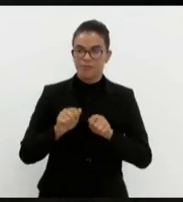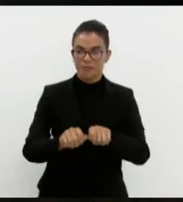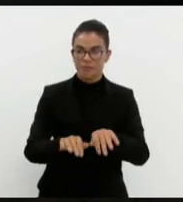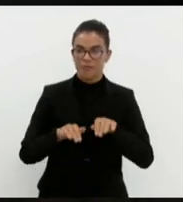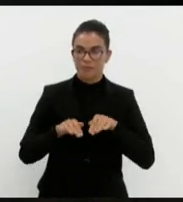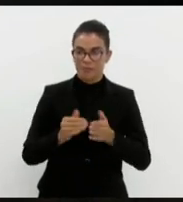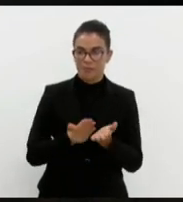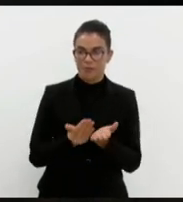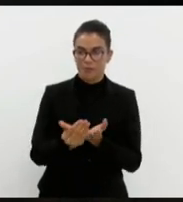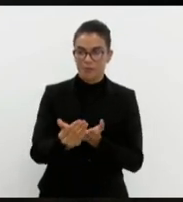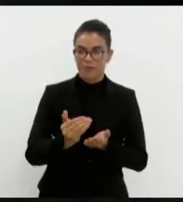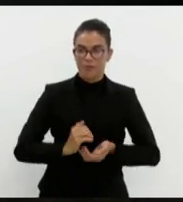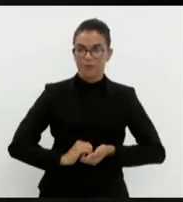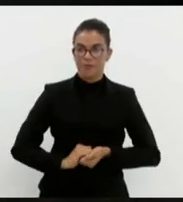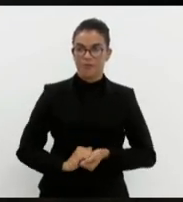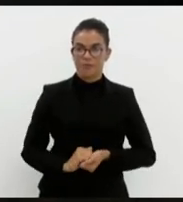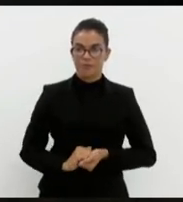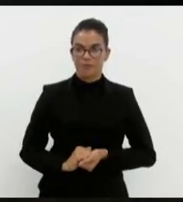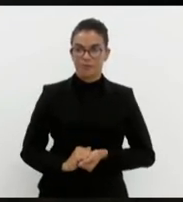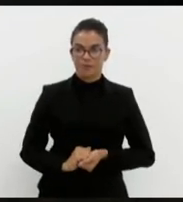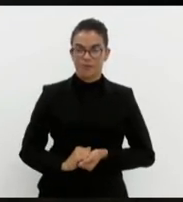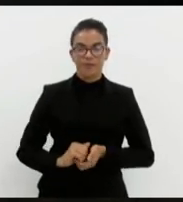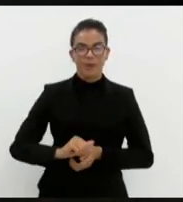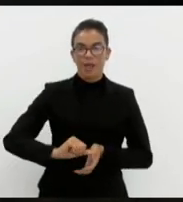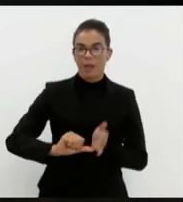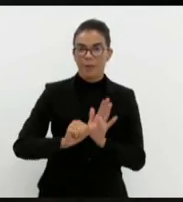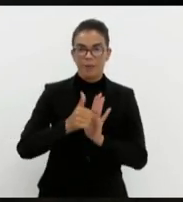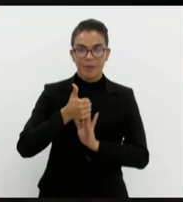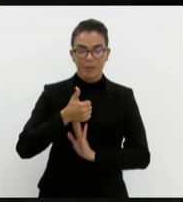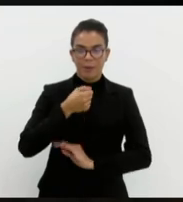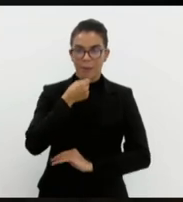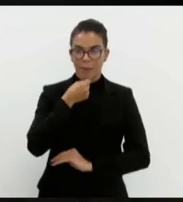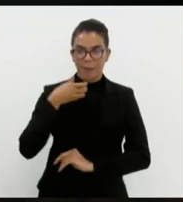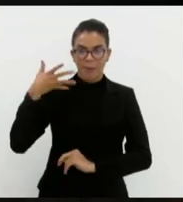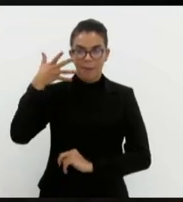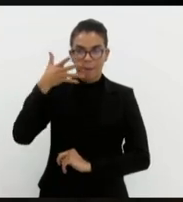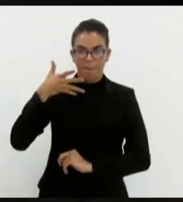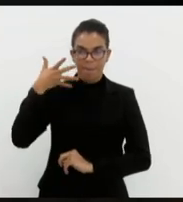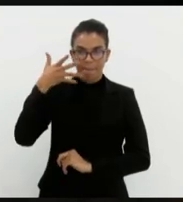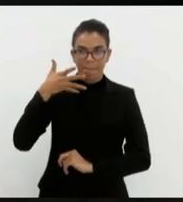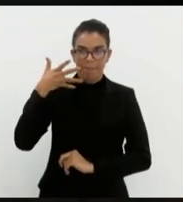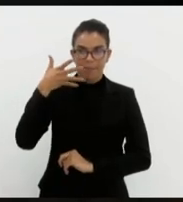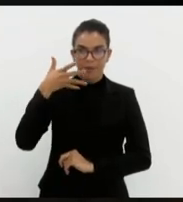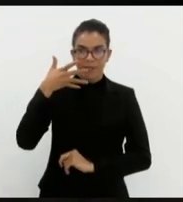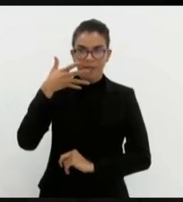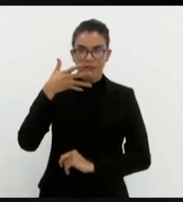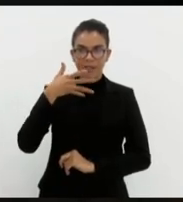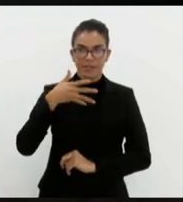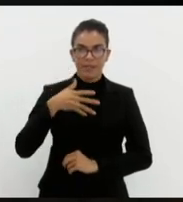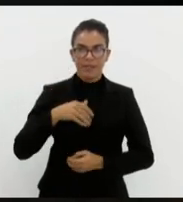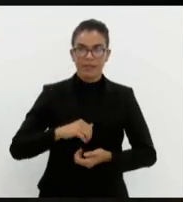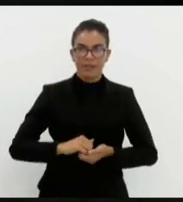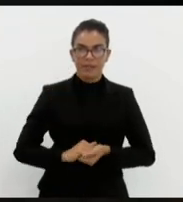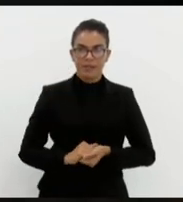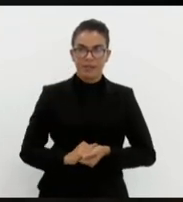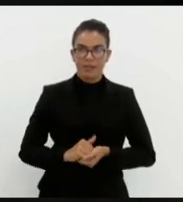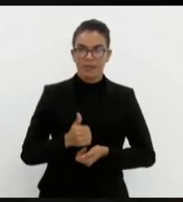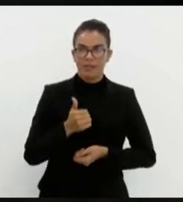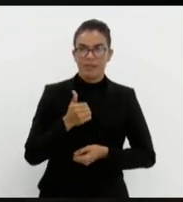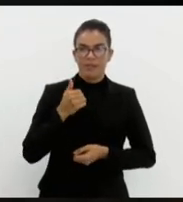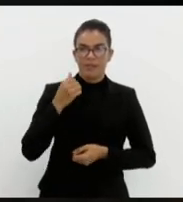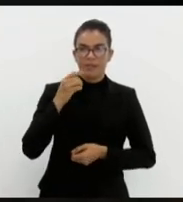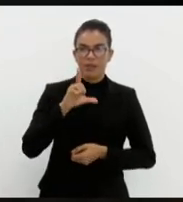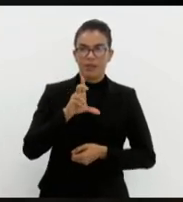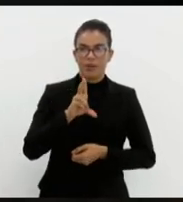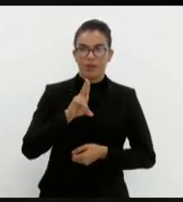inicial. A primeira oradora escrita é a nossa madrinha, Lucinha, que dispõe de 10 minutos.